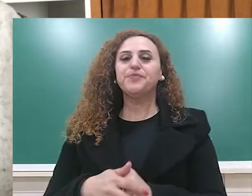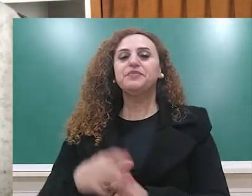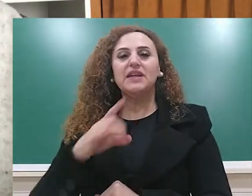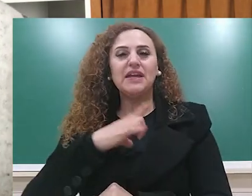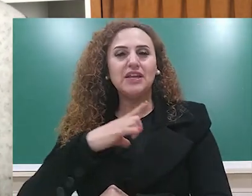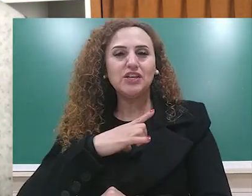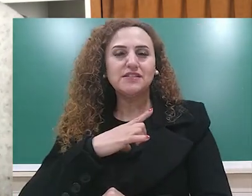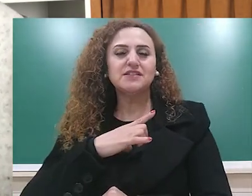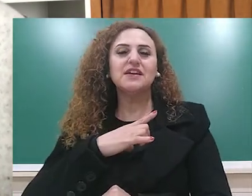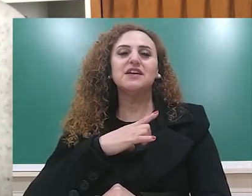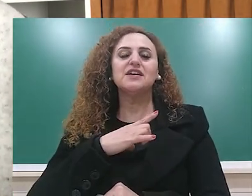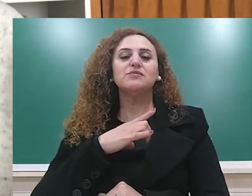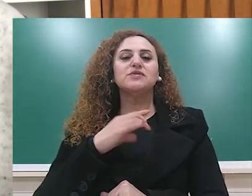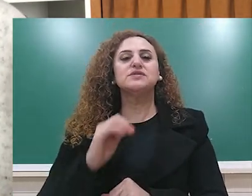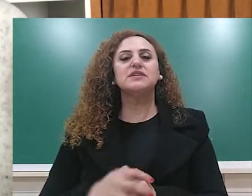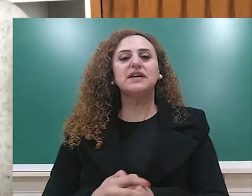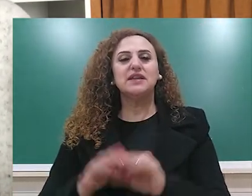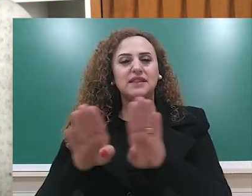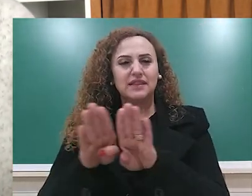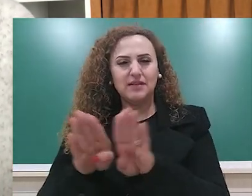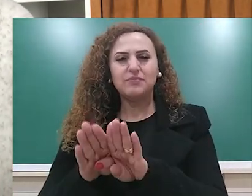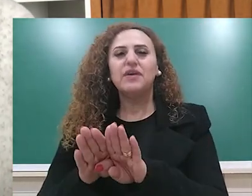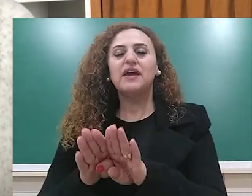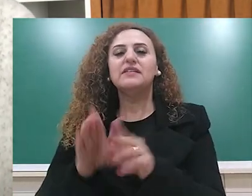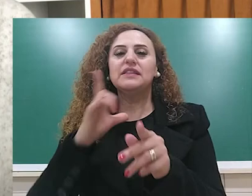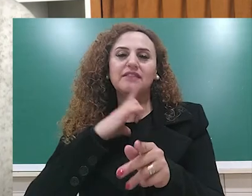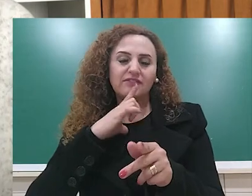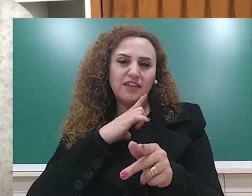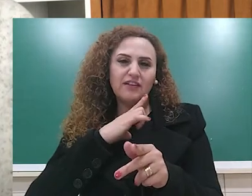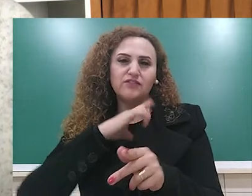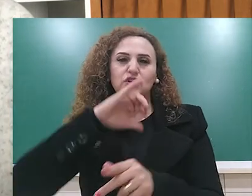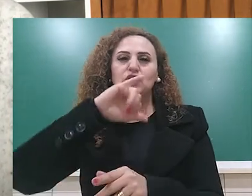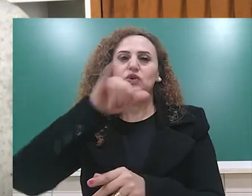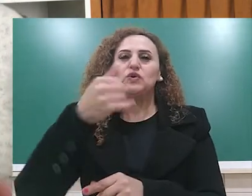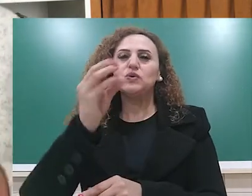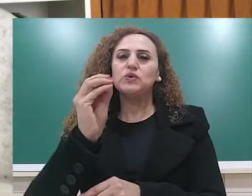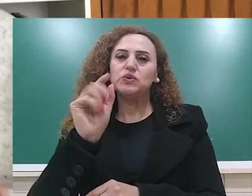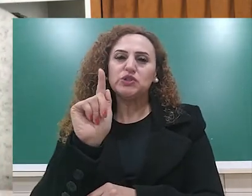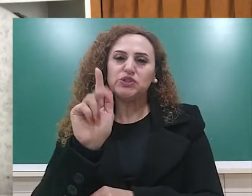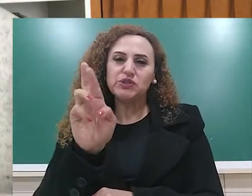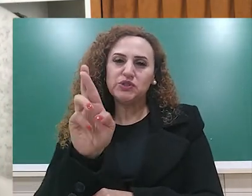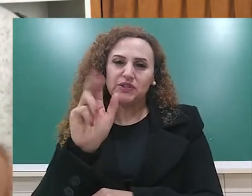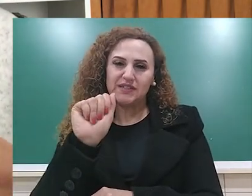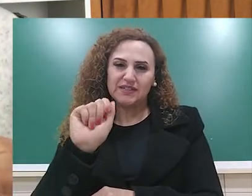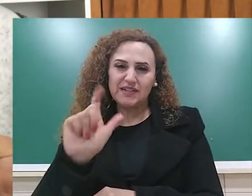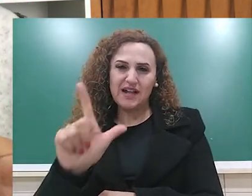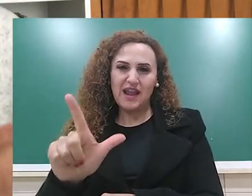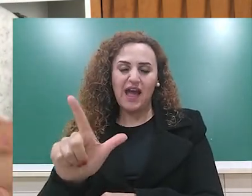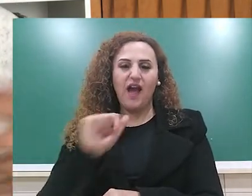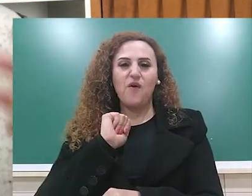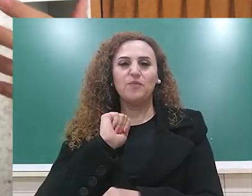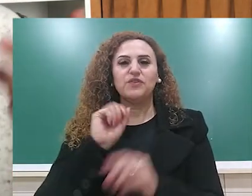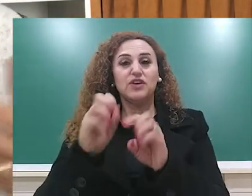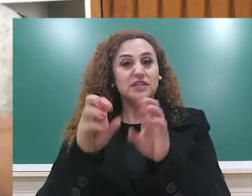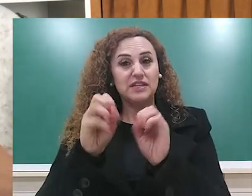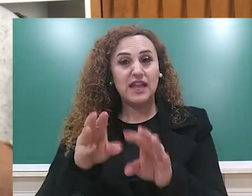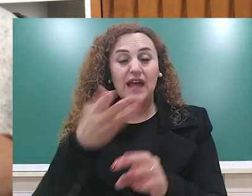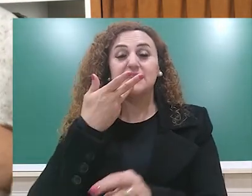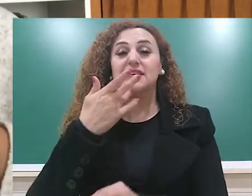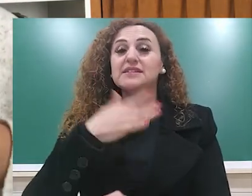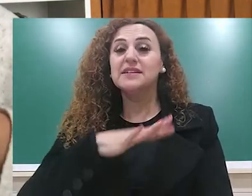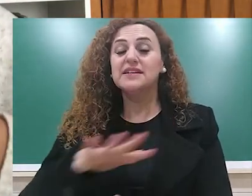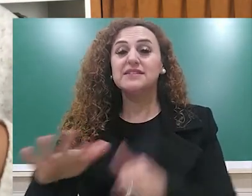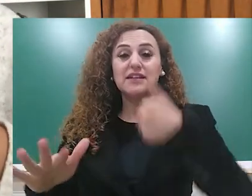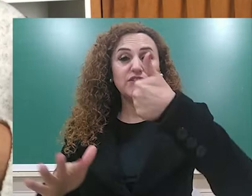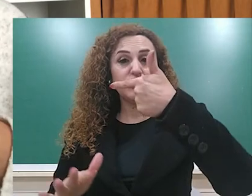último ato dessa peça teatral é um jogral, que foi escrito para ser encenado por 12 crianças indígenas, representando ali os